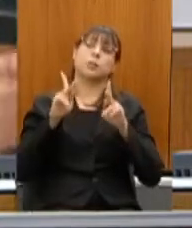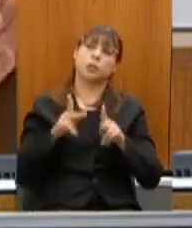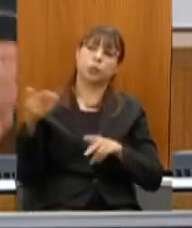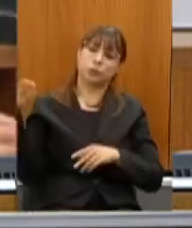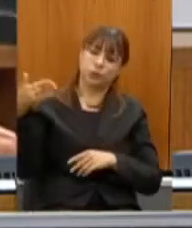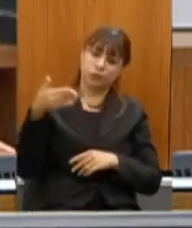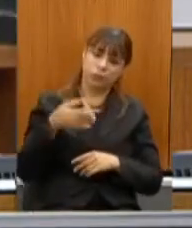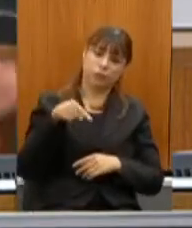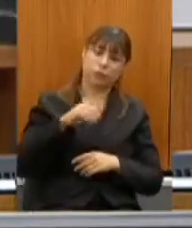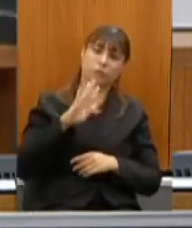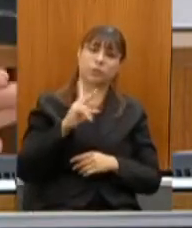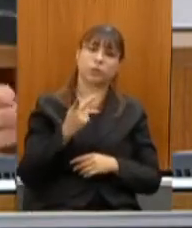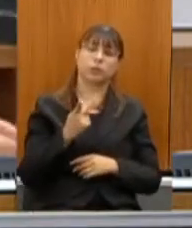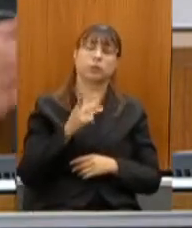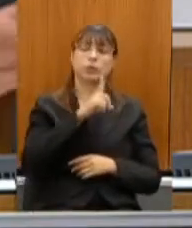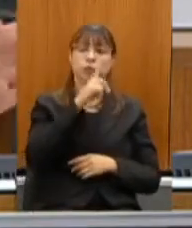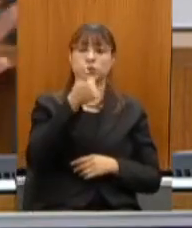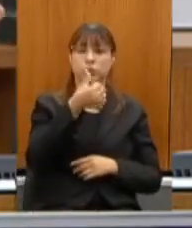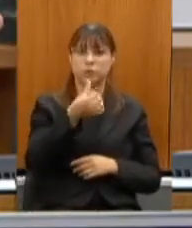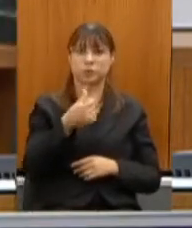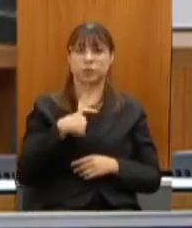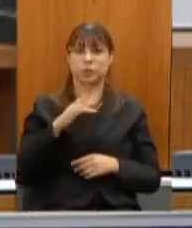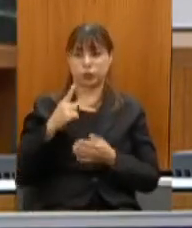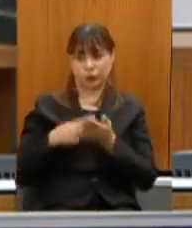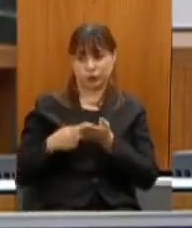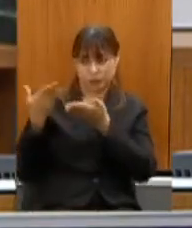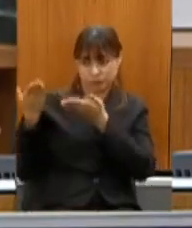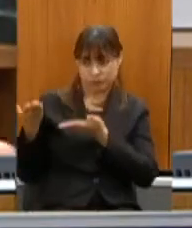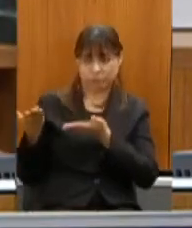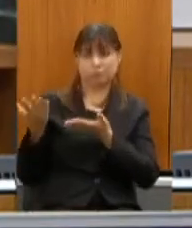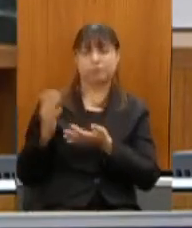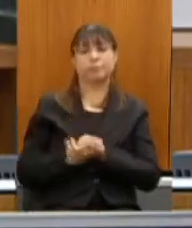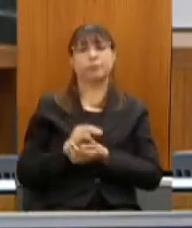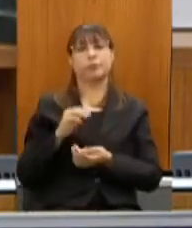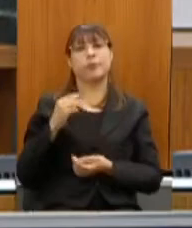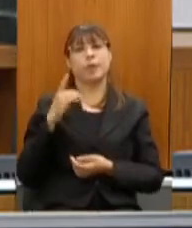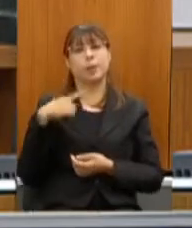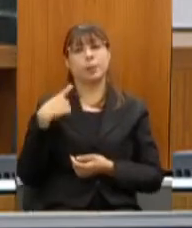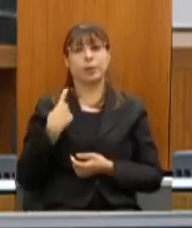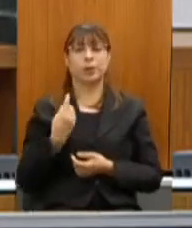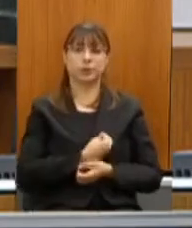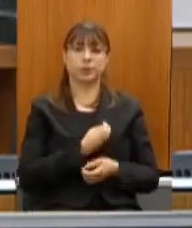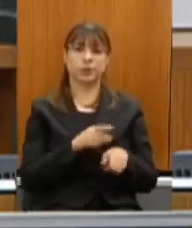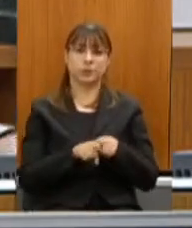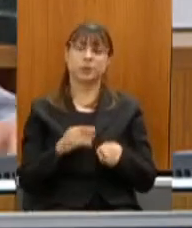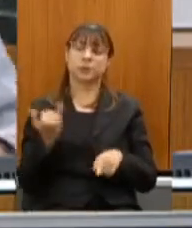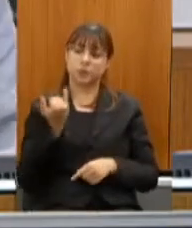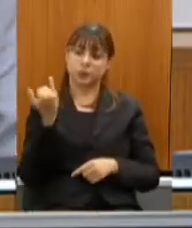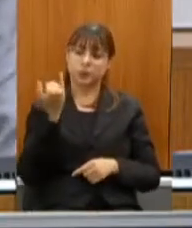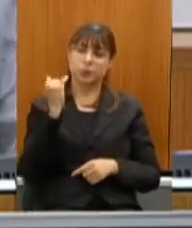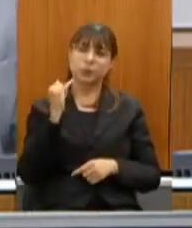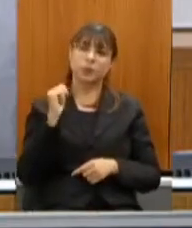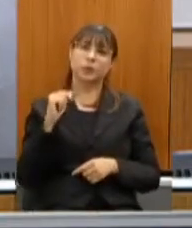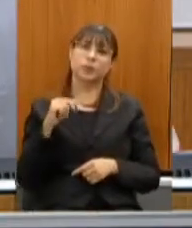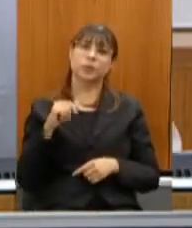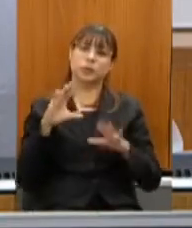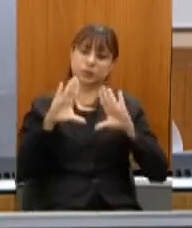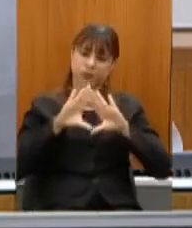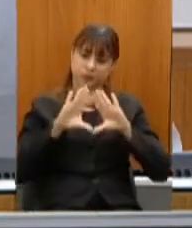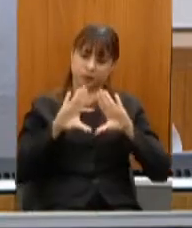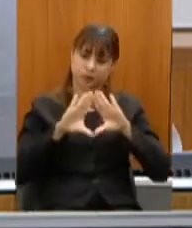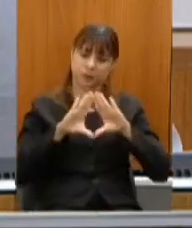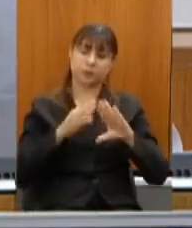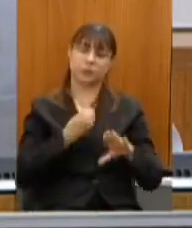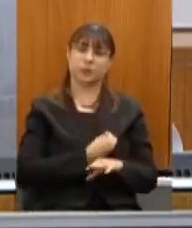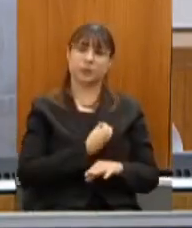nossa primeira reunião no dia 16 que eu já convido o senhor para estar presente seria muito importante a presença da Assembleia